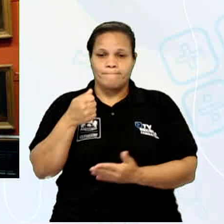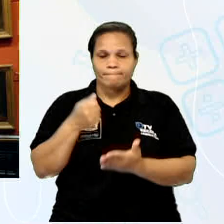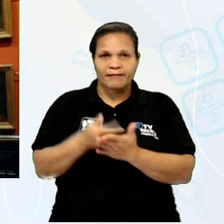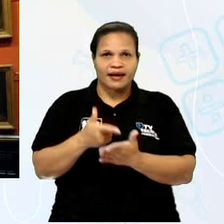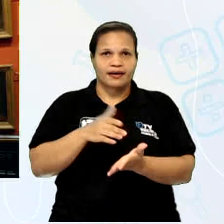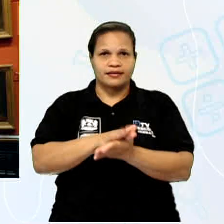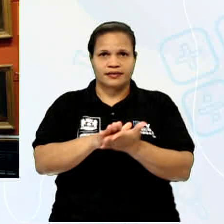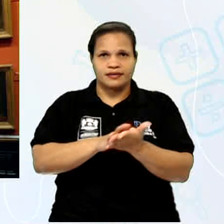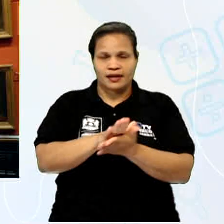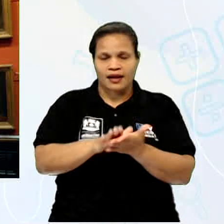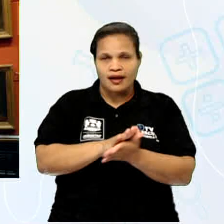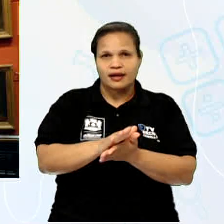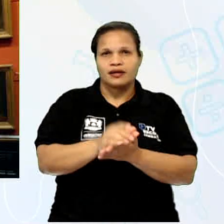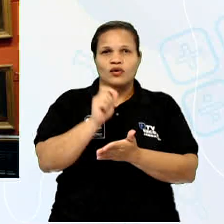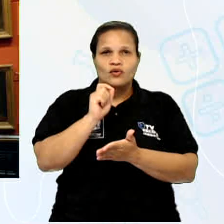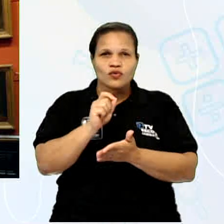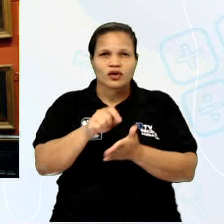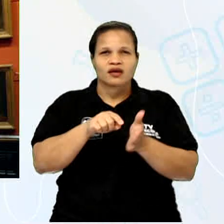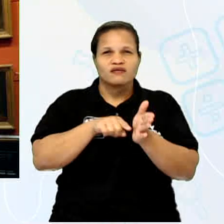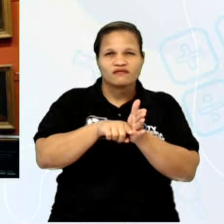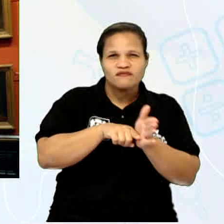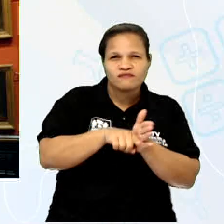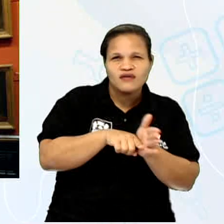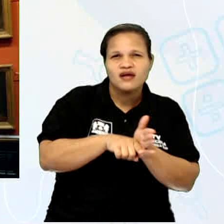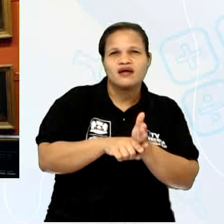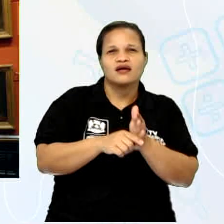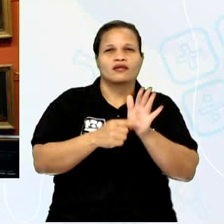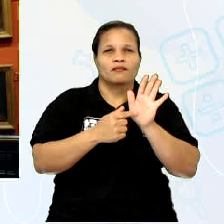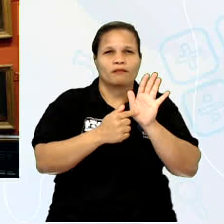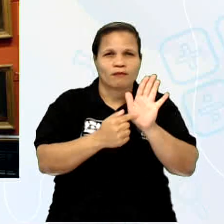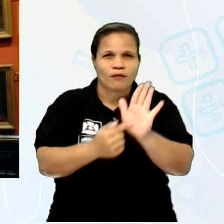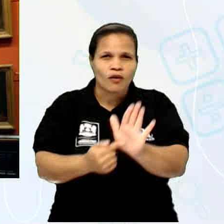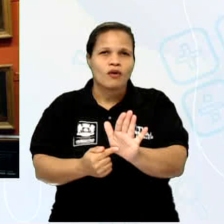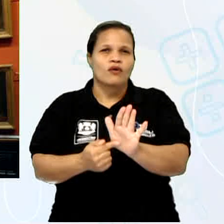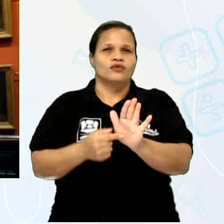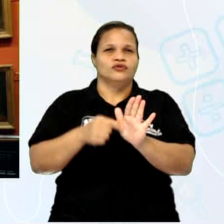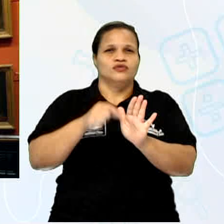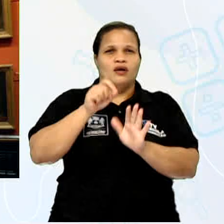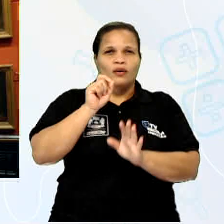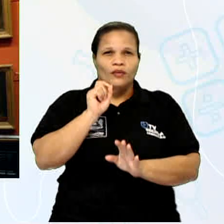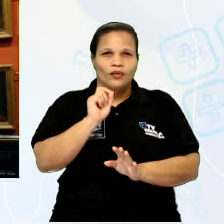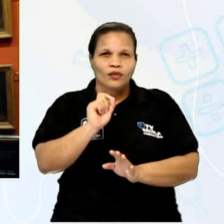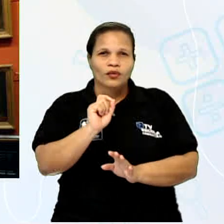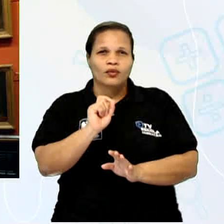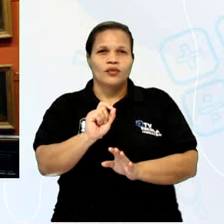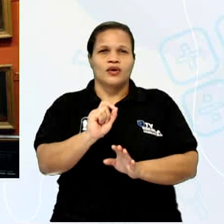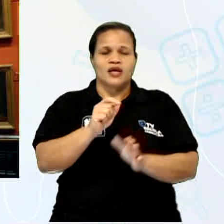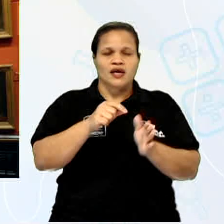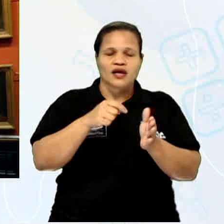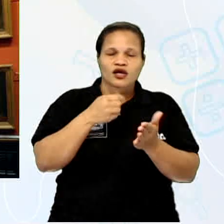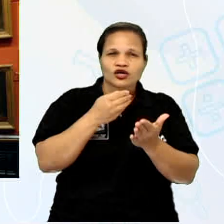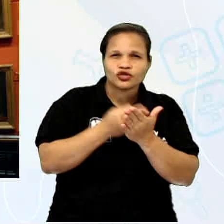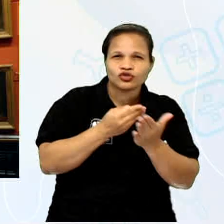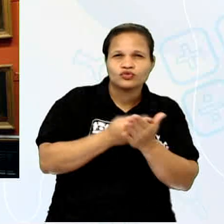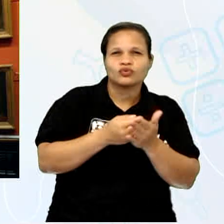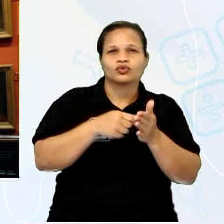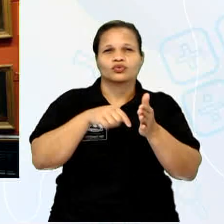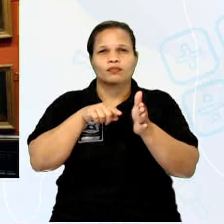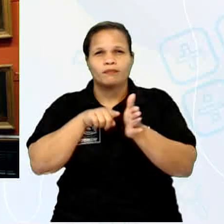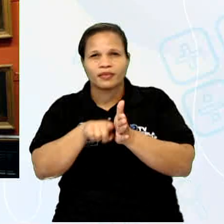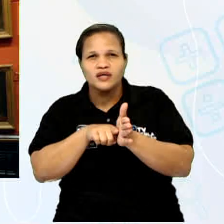investigam, comunicam, interpretam e expõem para fins de preservação, estudo, pesquisa,